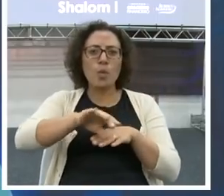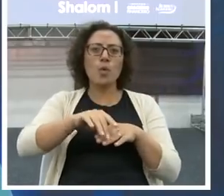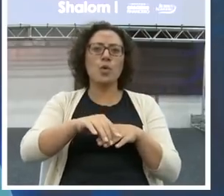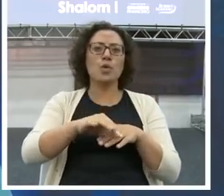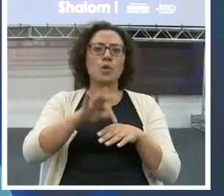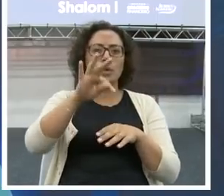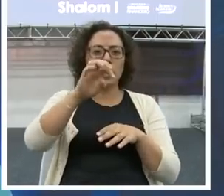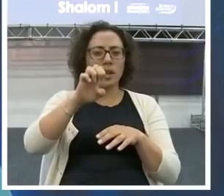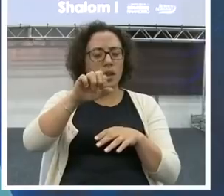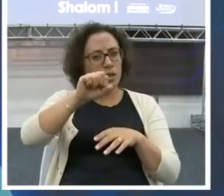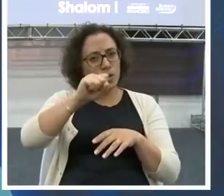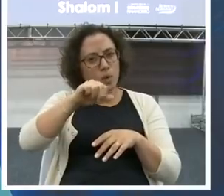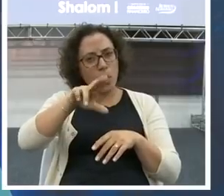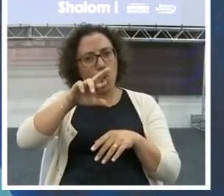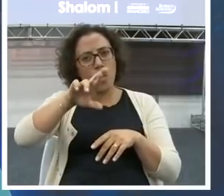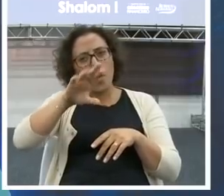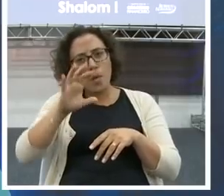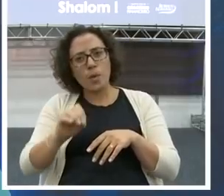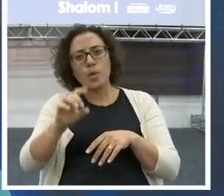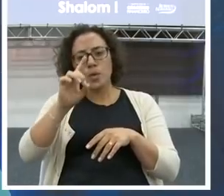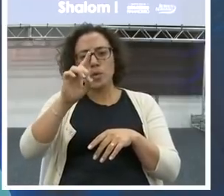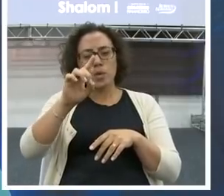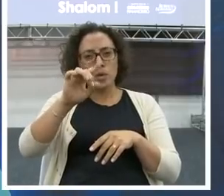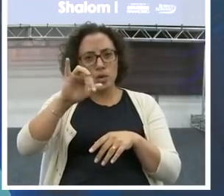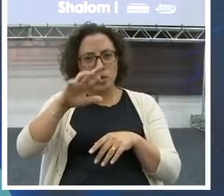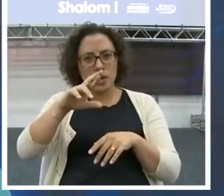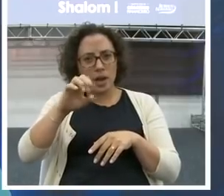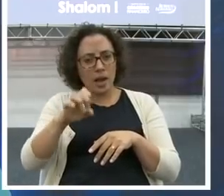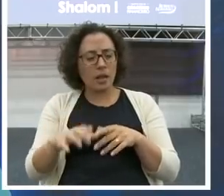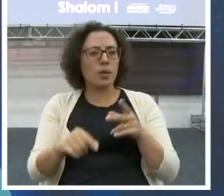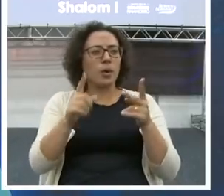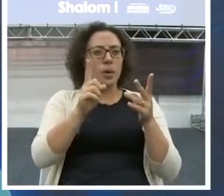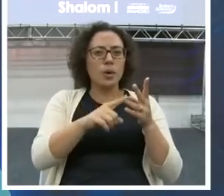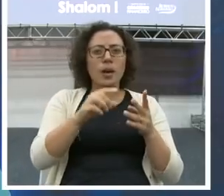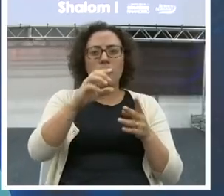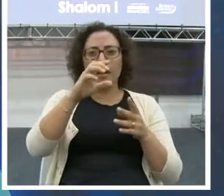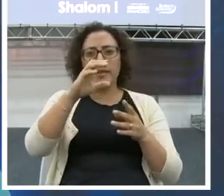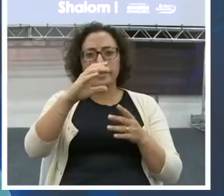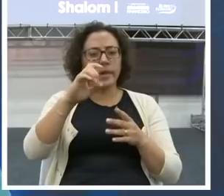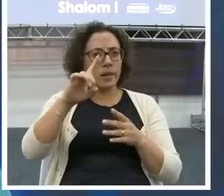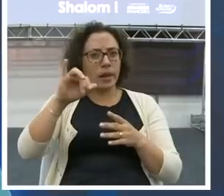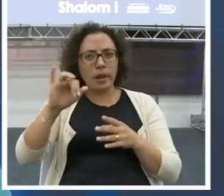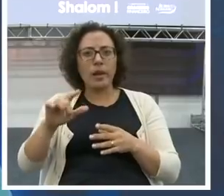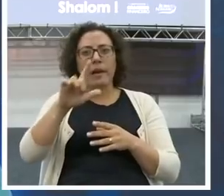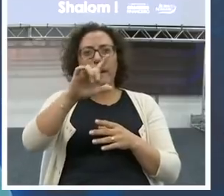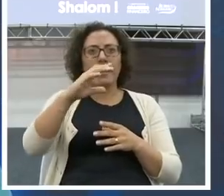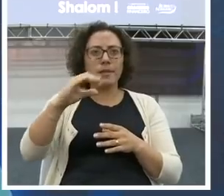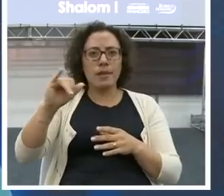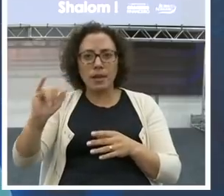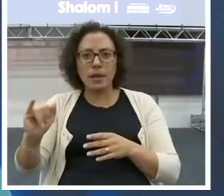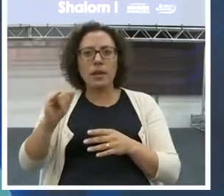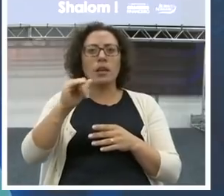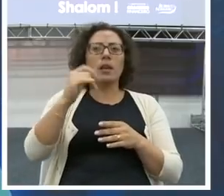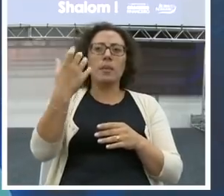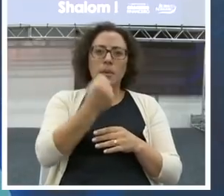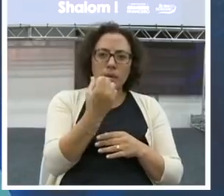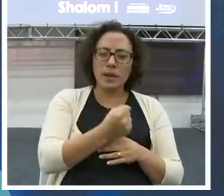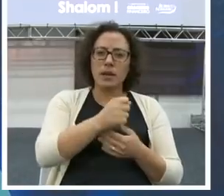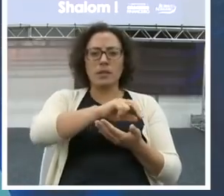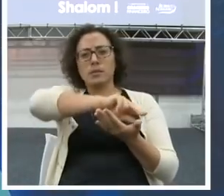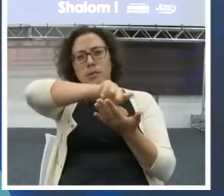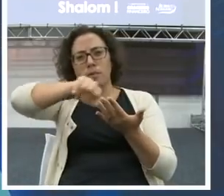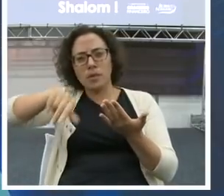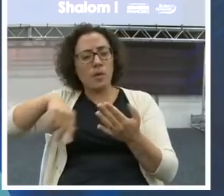direto, aí curso de renda fixa, CDI, LCI, de previdência, de tudo isso. Então, com esse